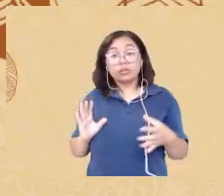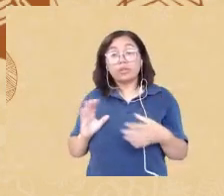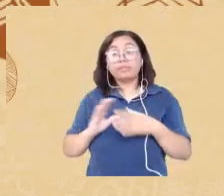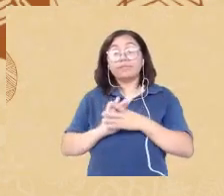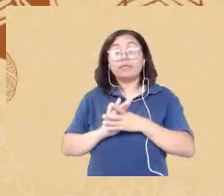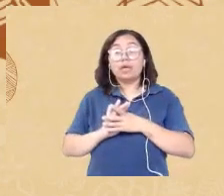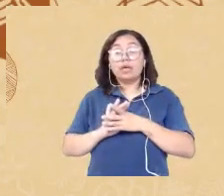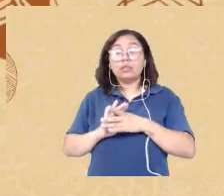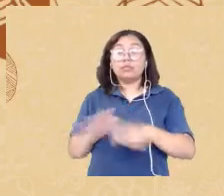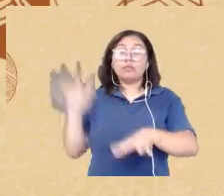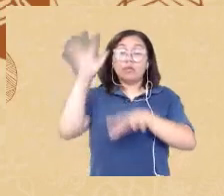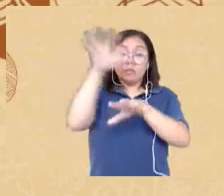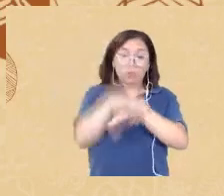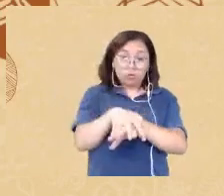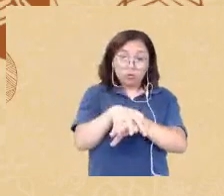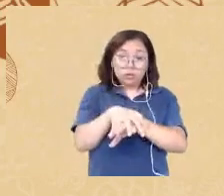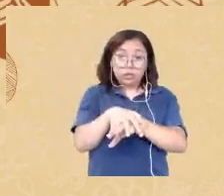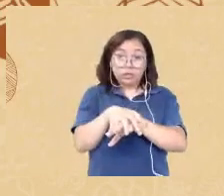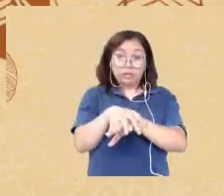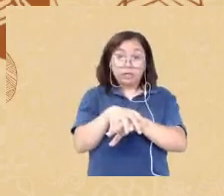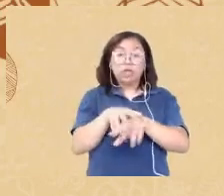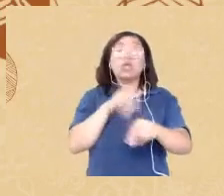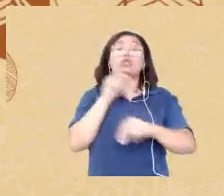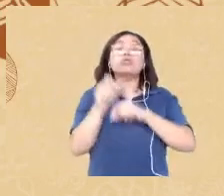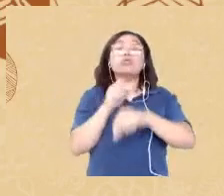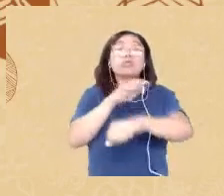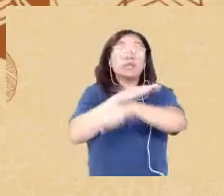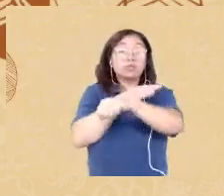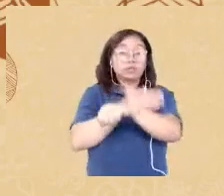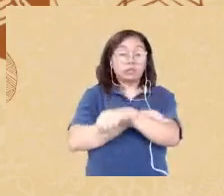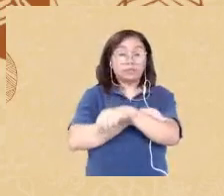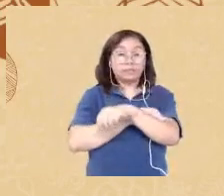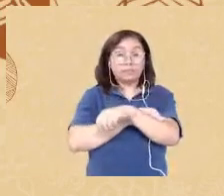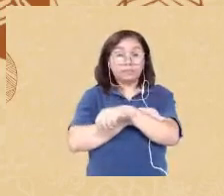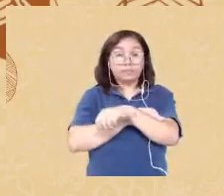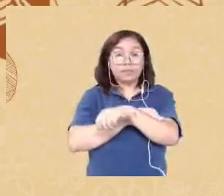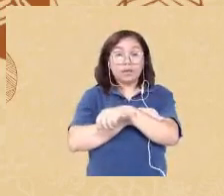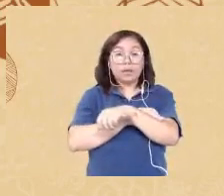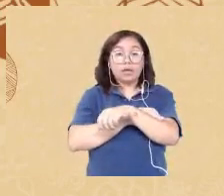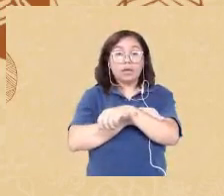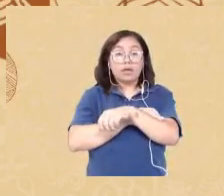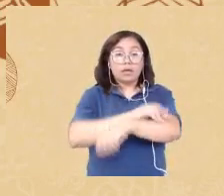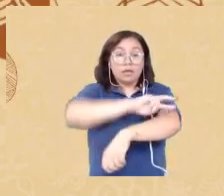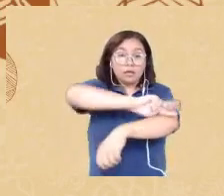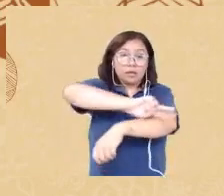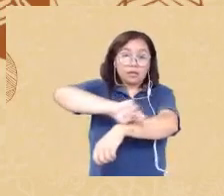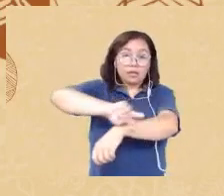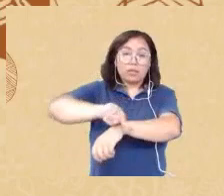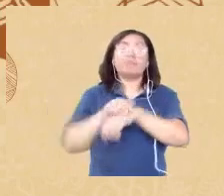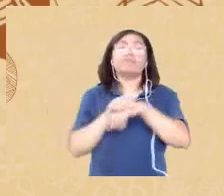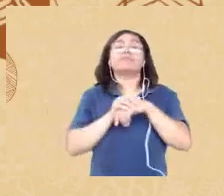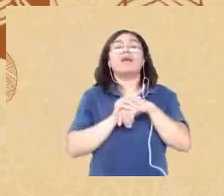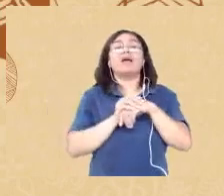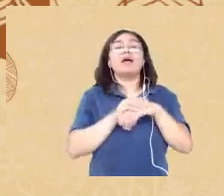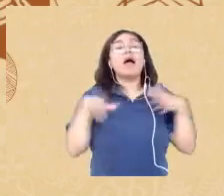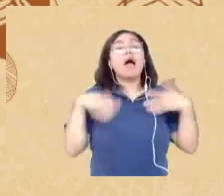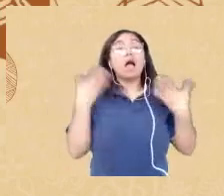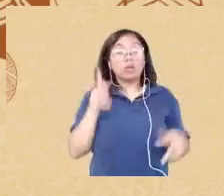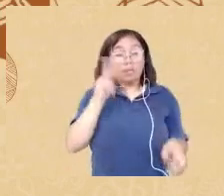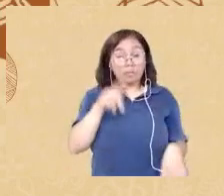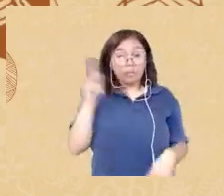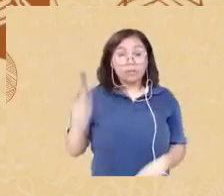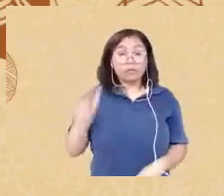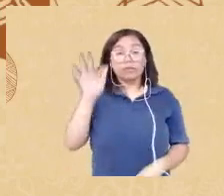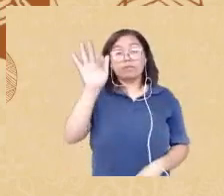a raça para a professora Flávia eu viajei viu aqui viajei muito